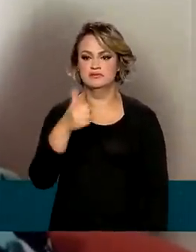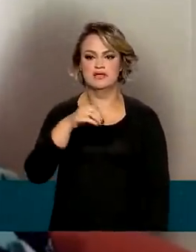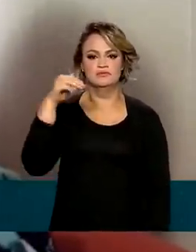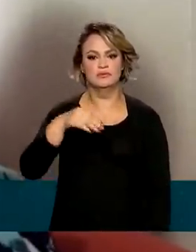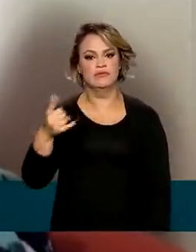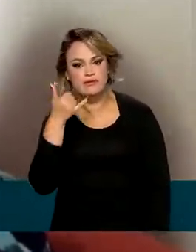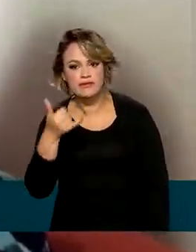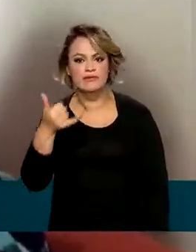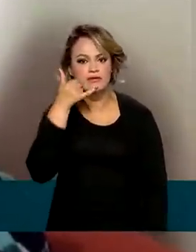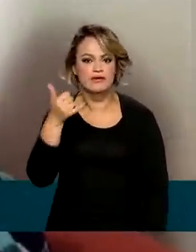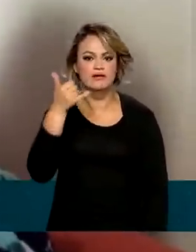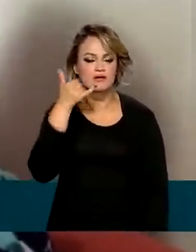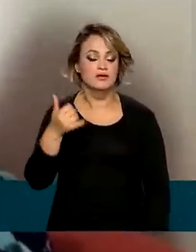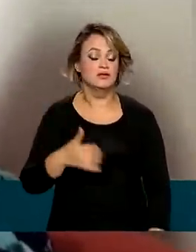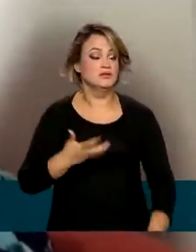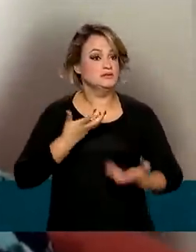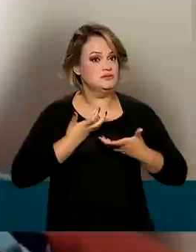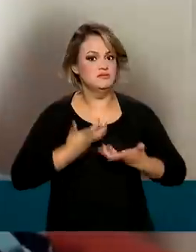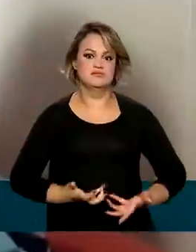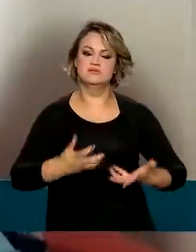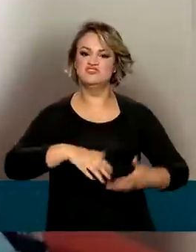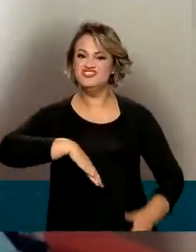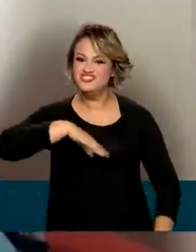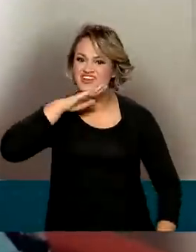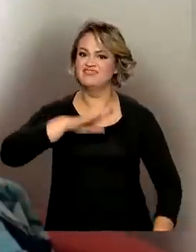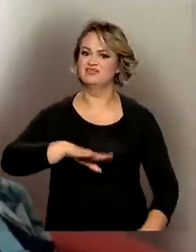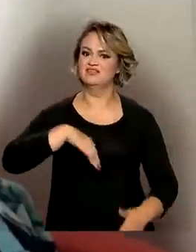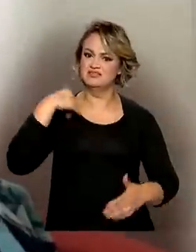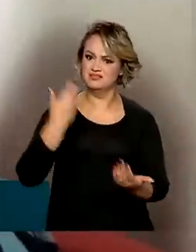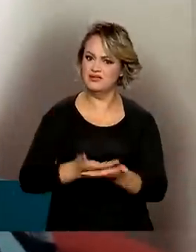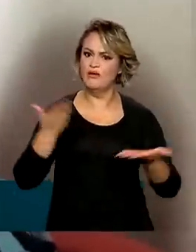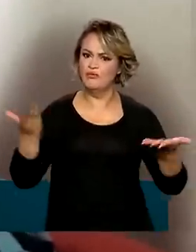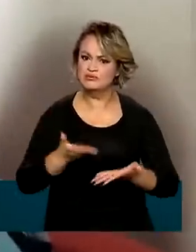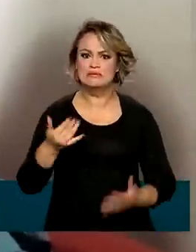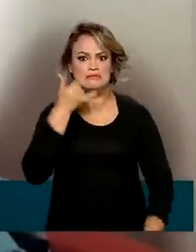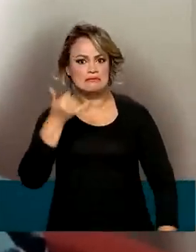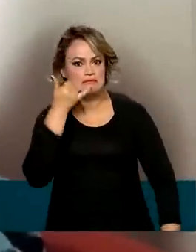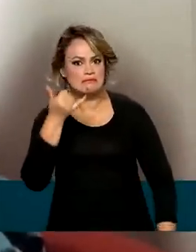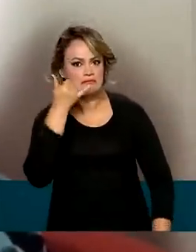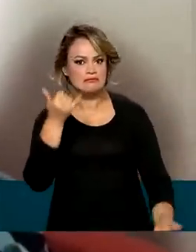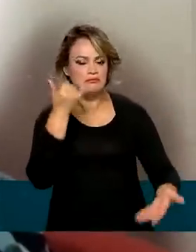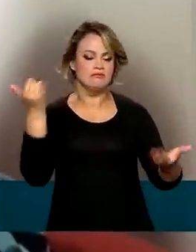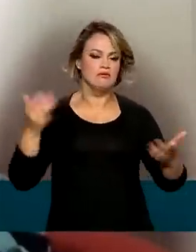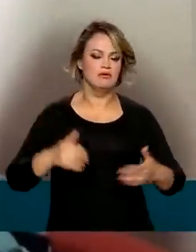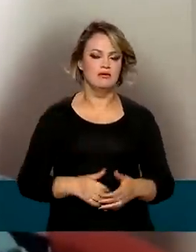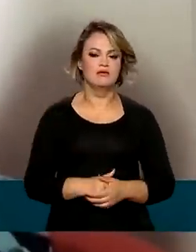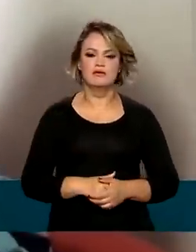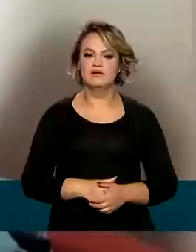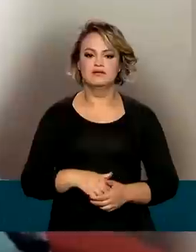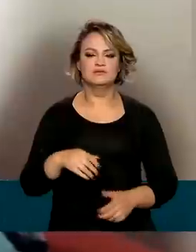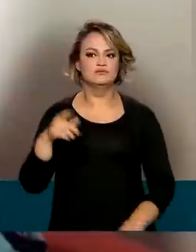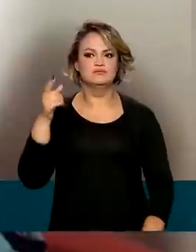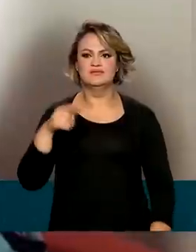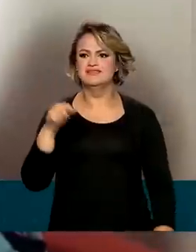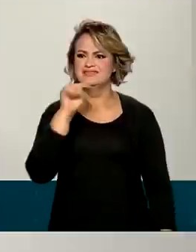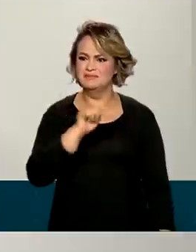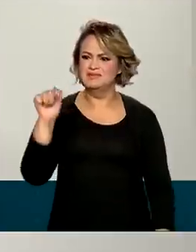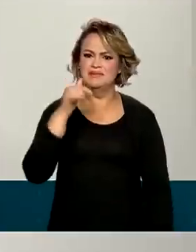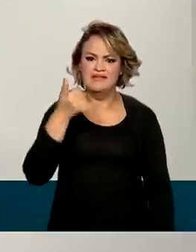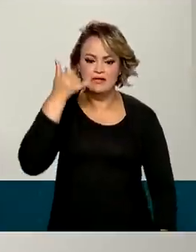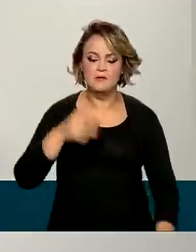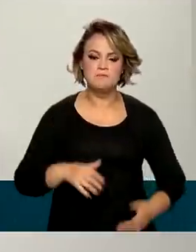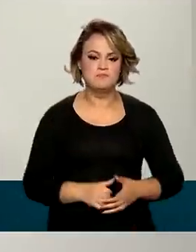diferentes. Mas olha, cansou, viu? E cansa até hoje, de vez em quando, estão ligando, né? É cinco ligações por semana.